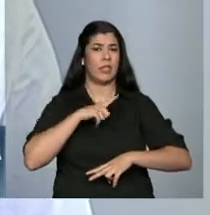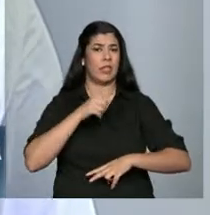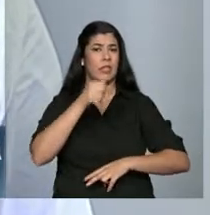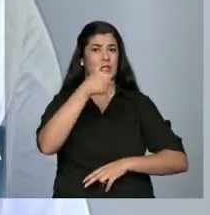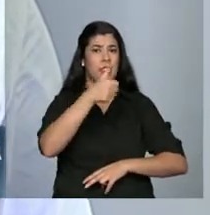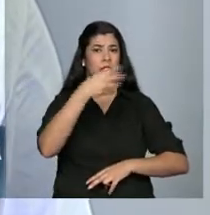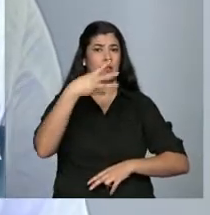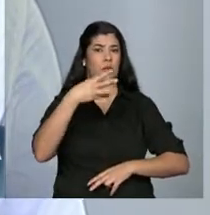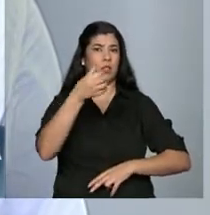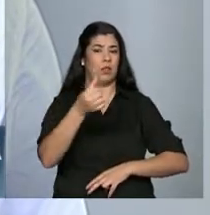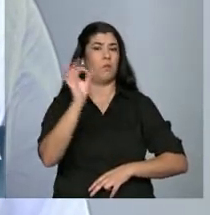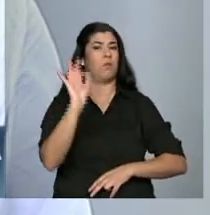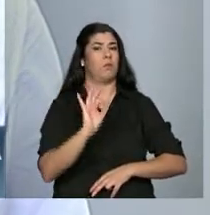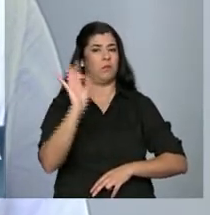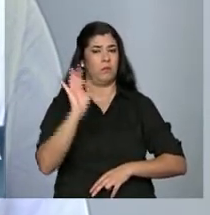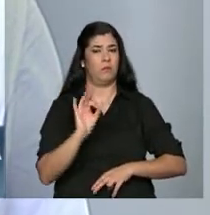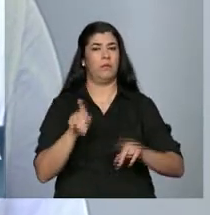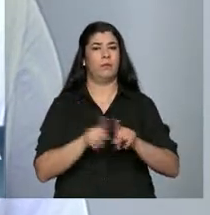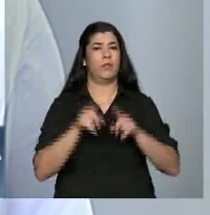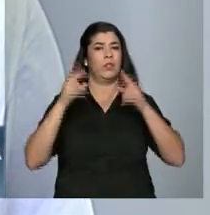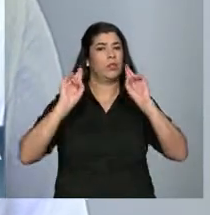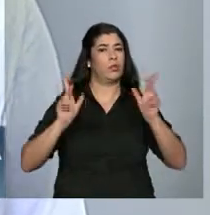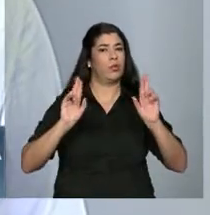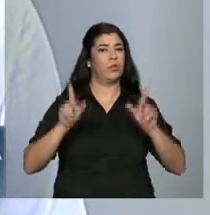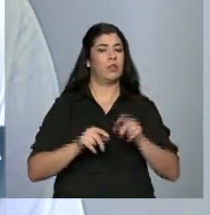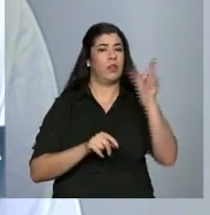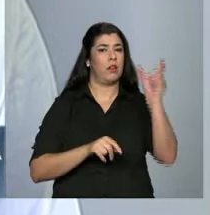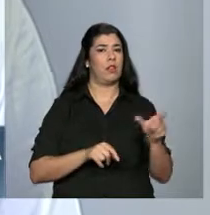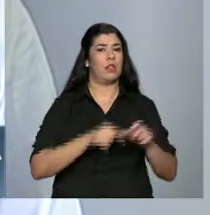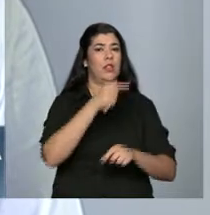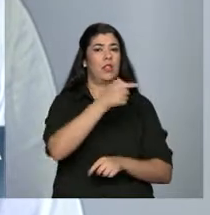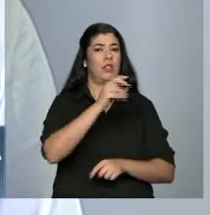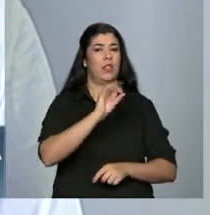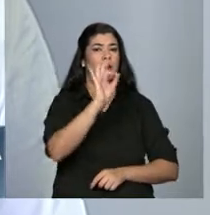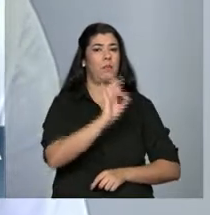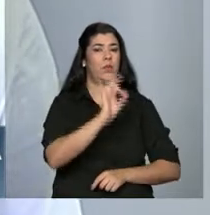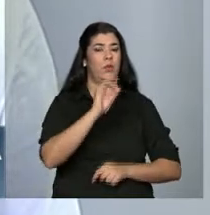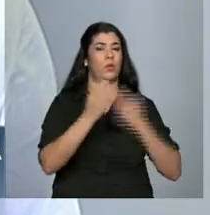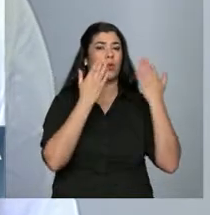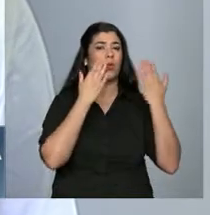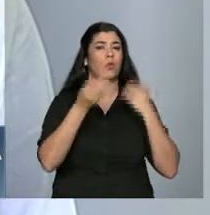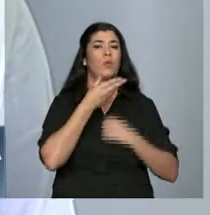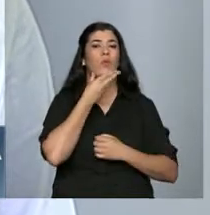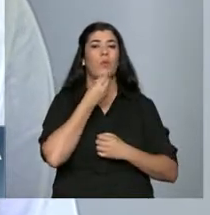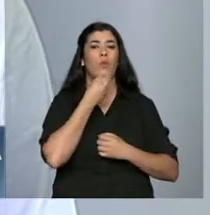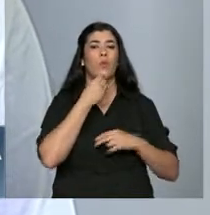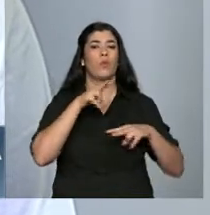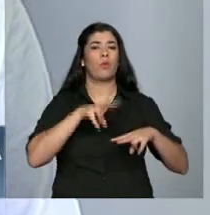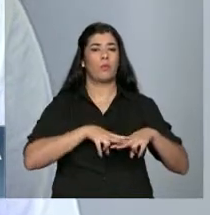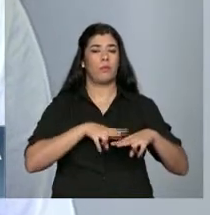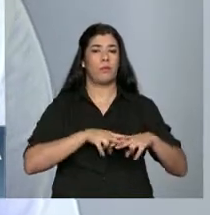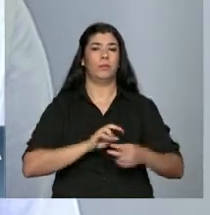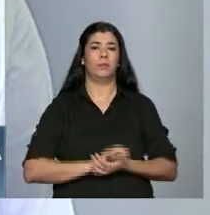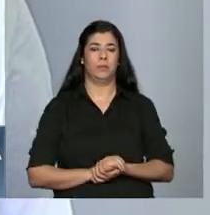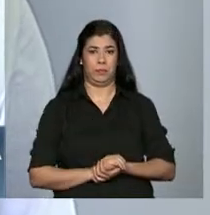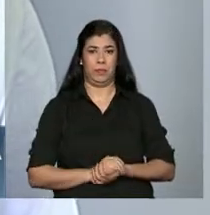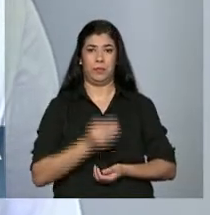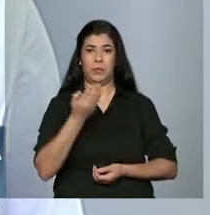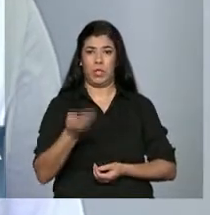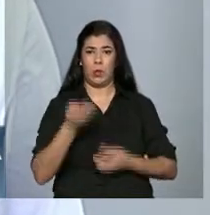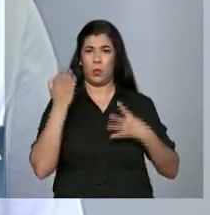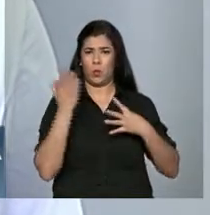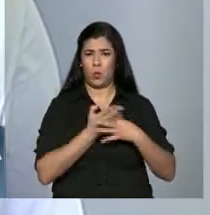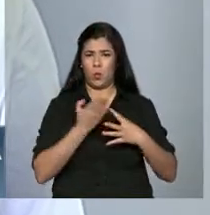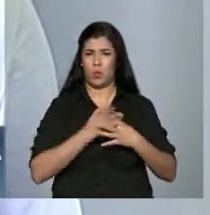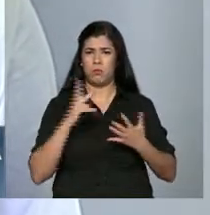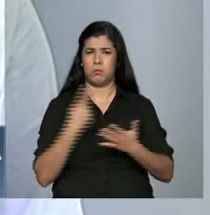146% contra 70% de crescimento da população masculina. Os crimes